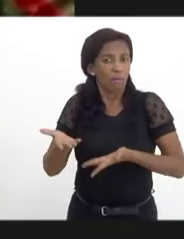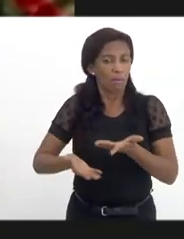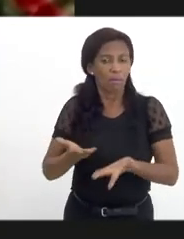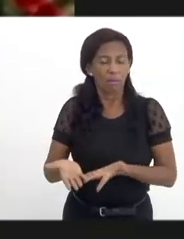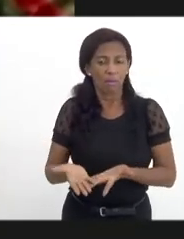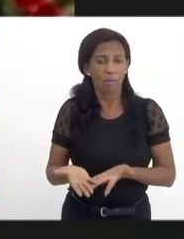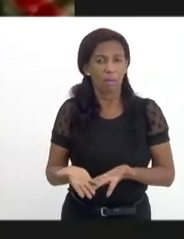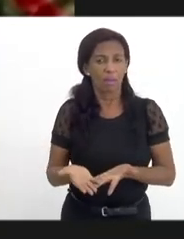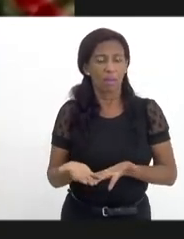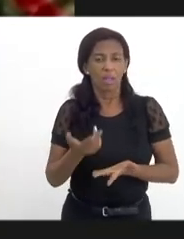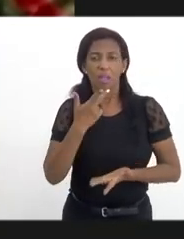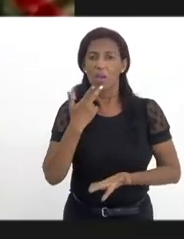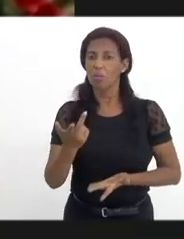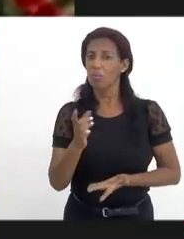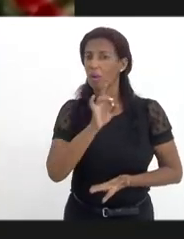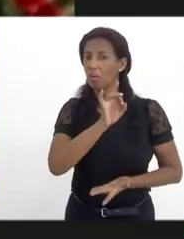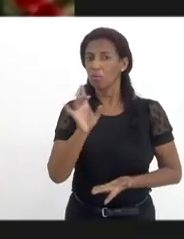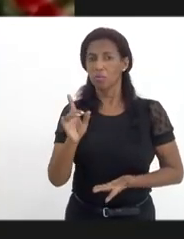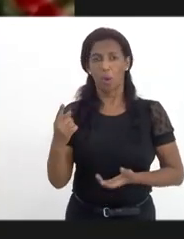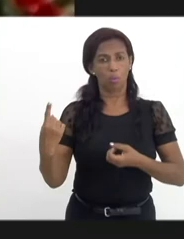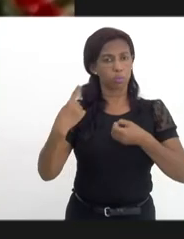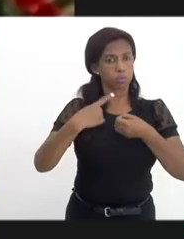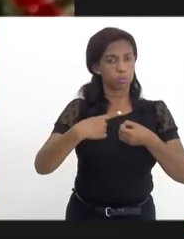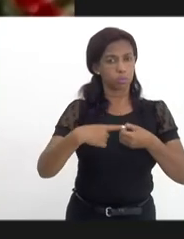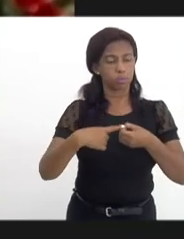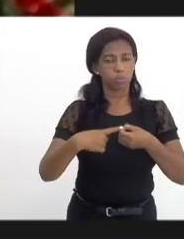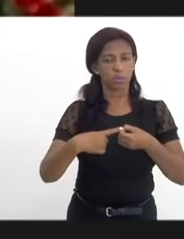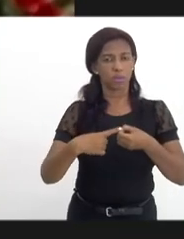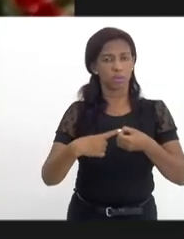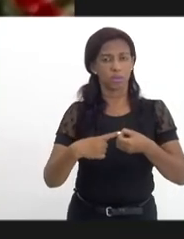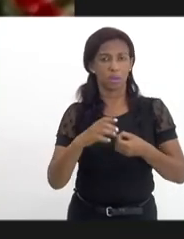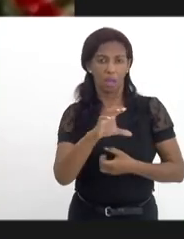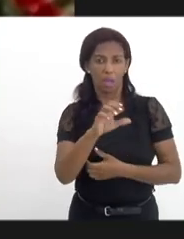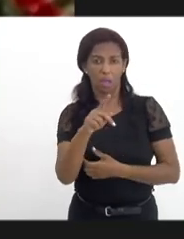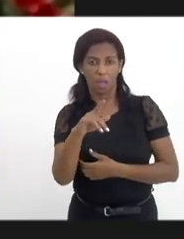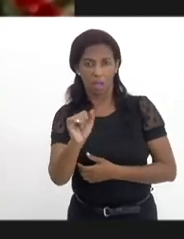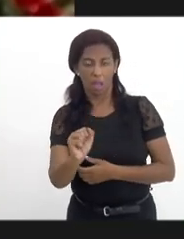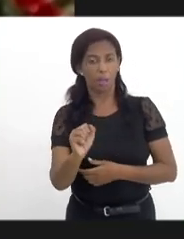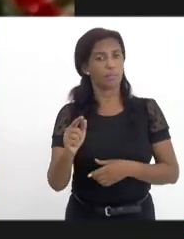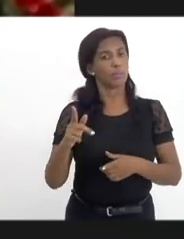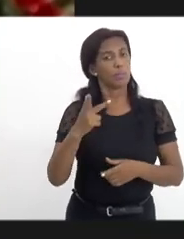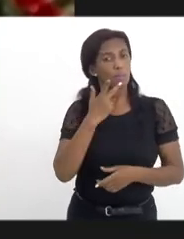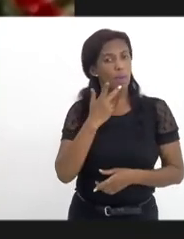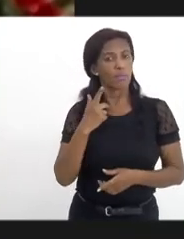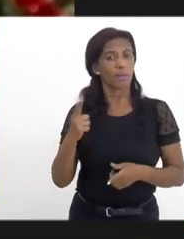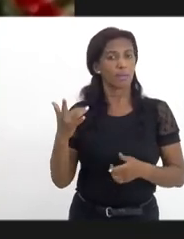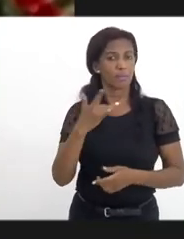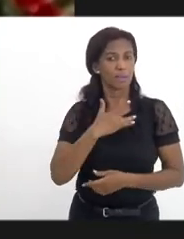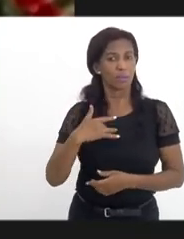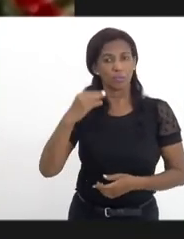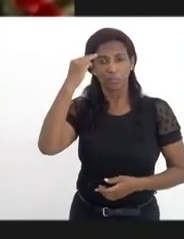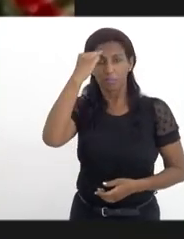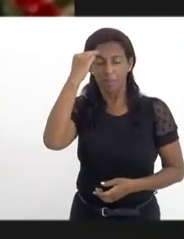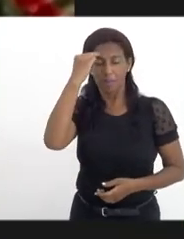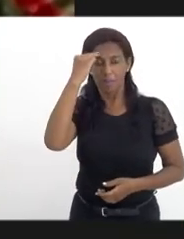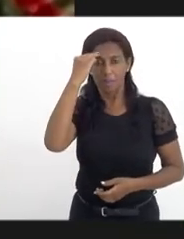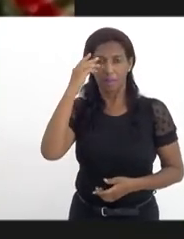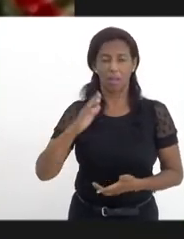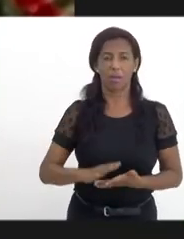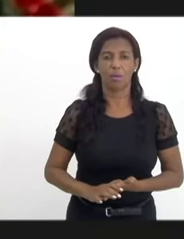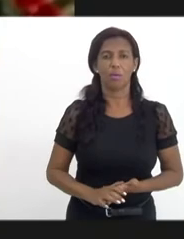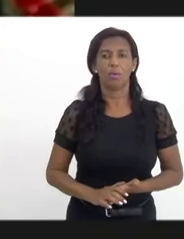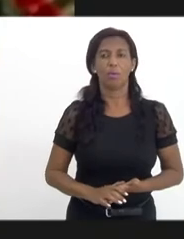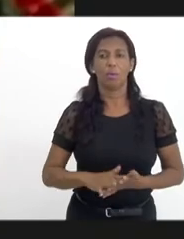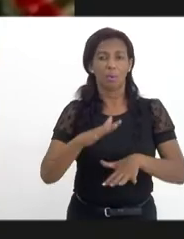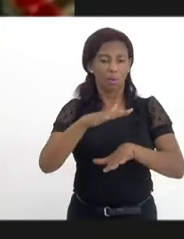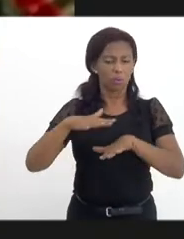e eu não falo só do município, só em questão de CAPS, nós também temos a saúde mental do município, acaba abrangendo o